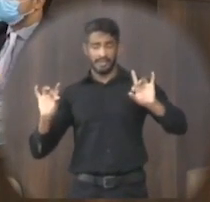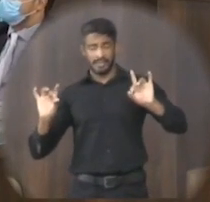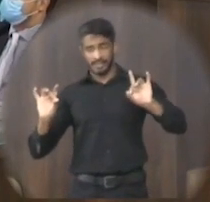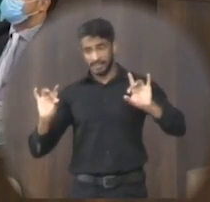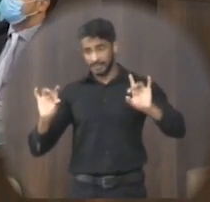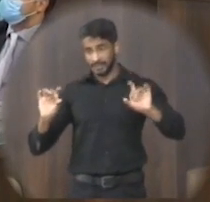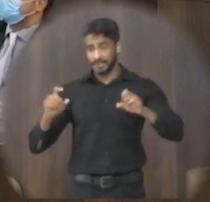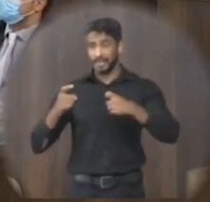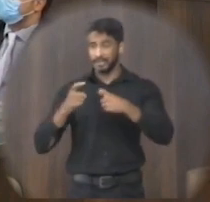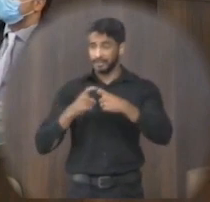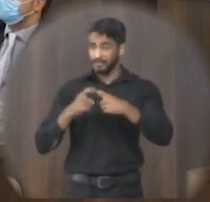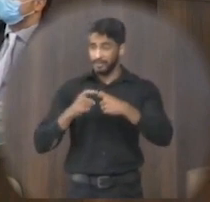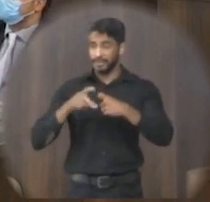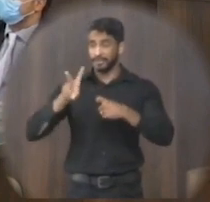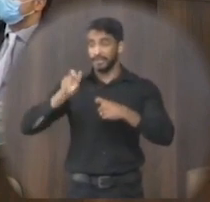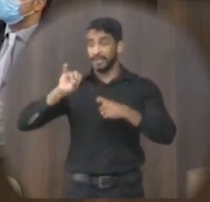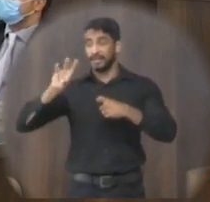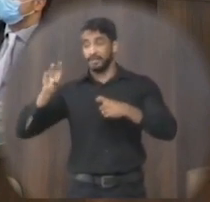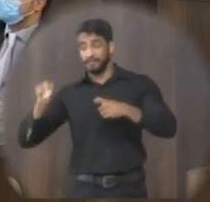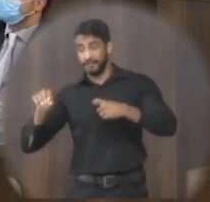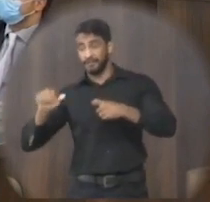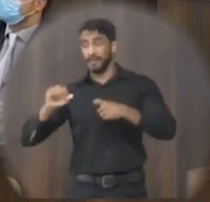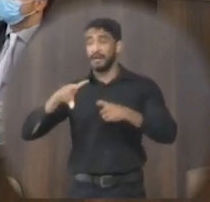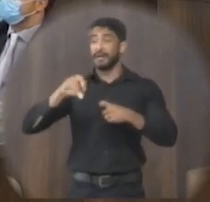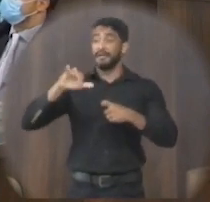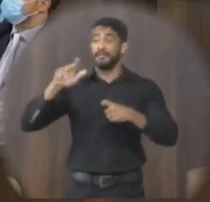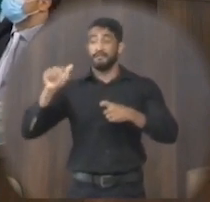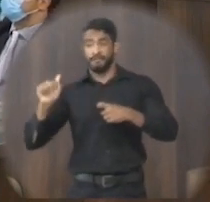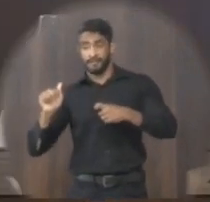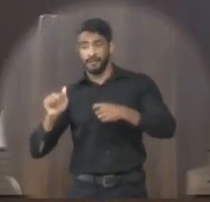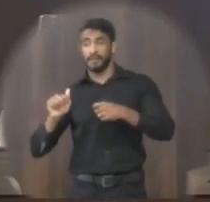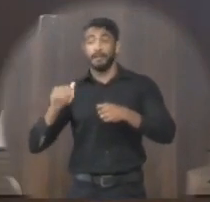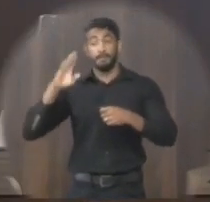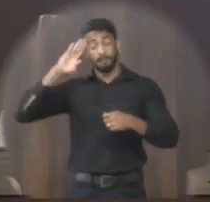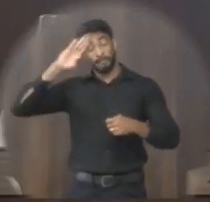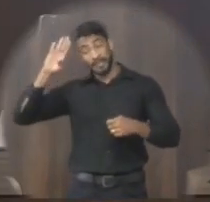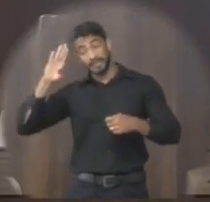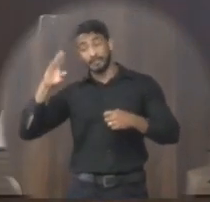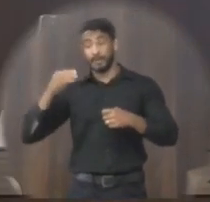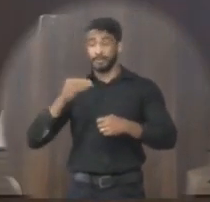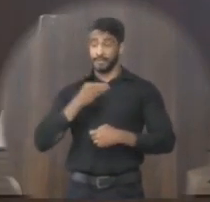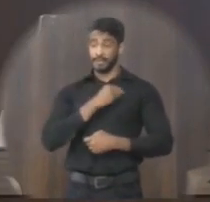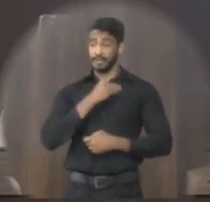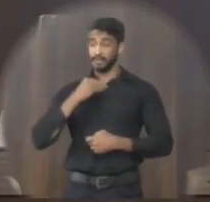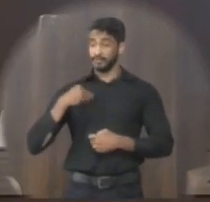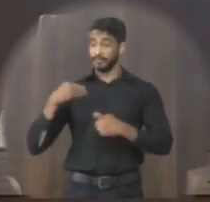especialidades médicas viva vida principalmente no que tange a consultas médicas com